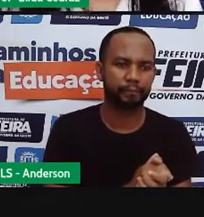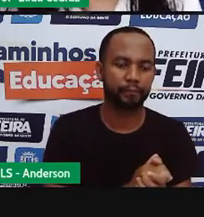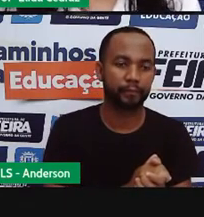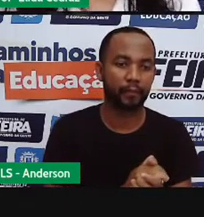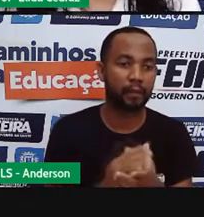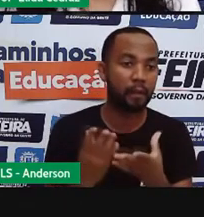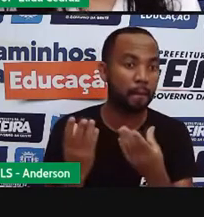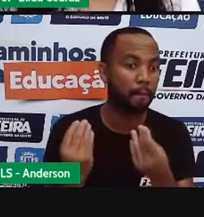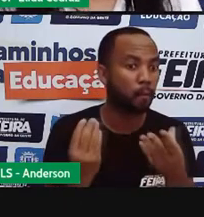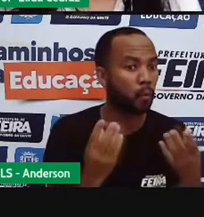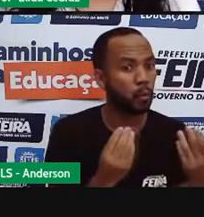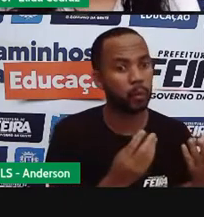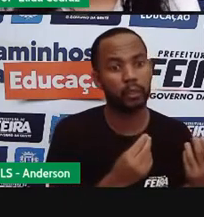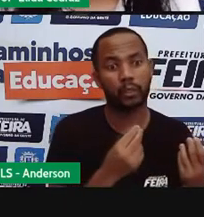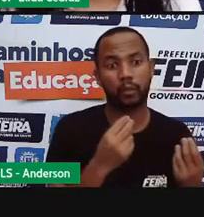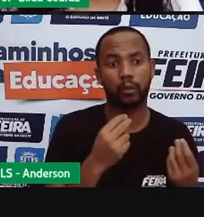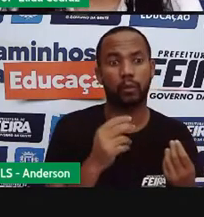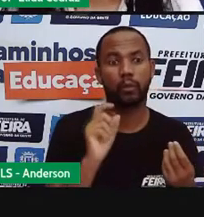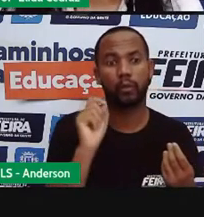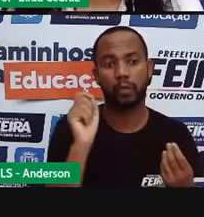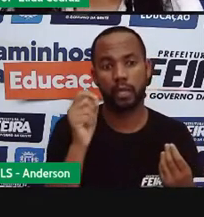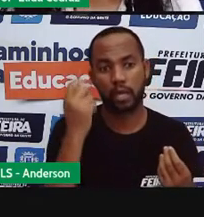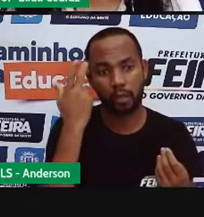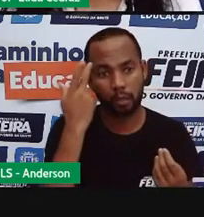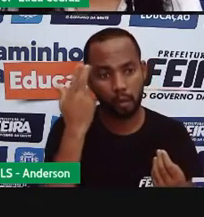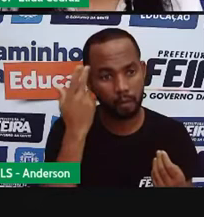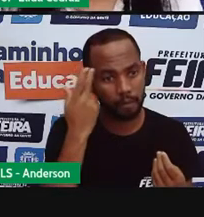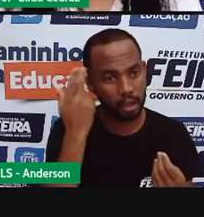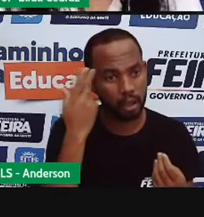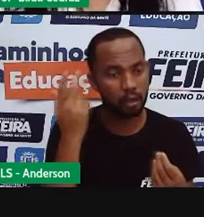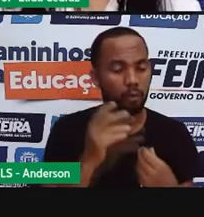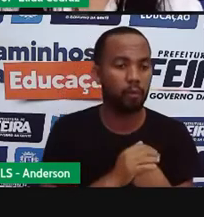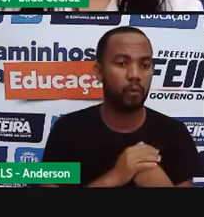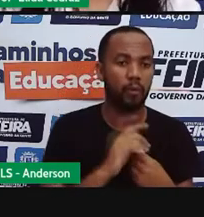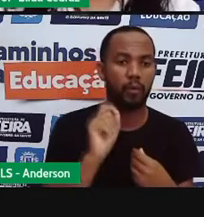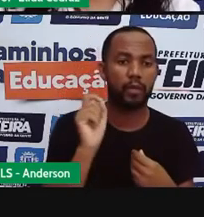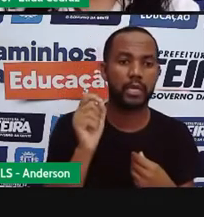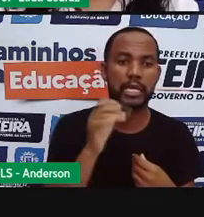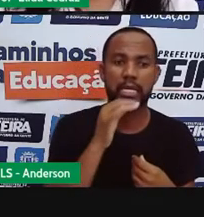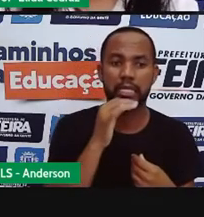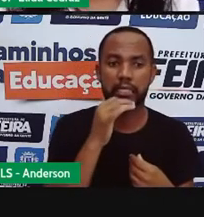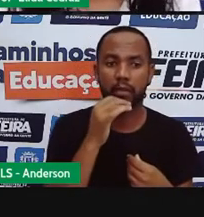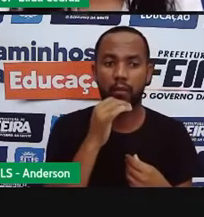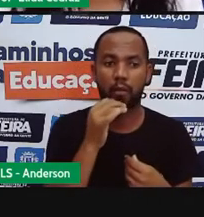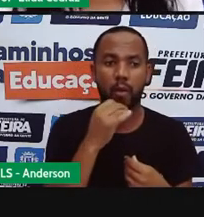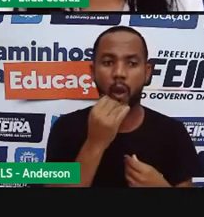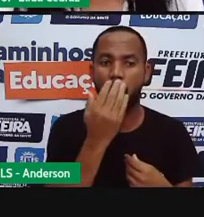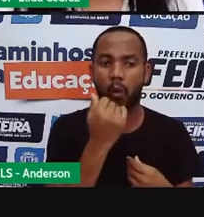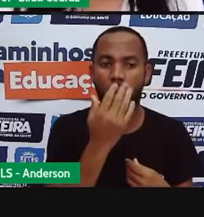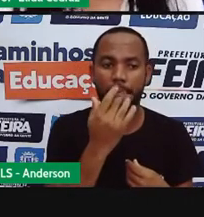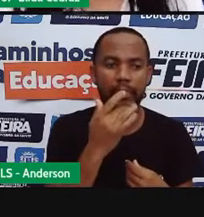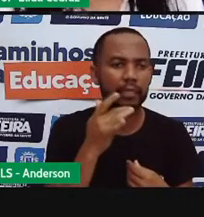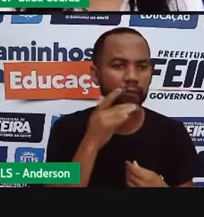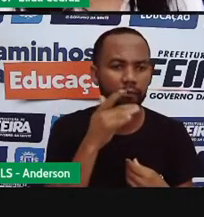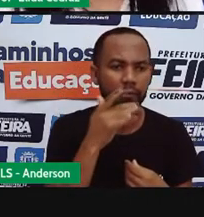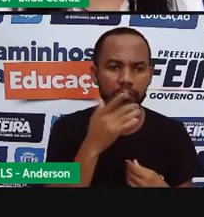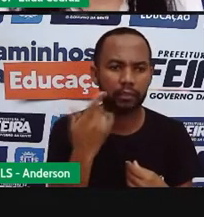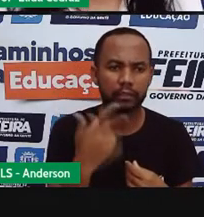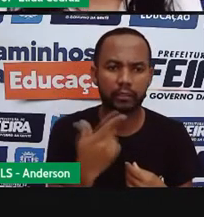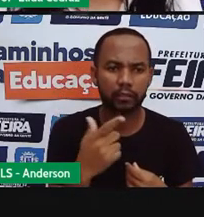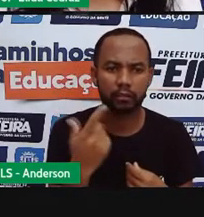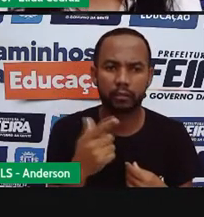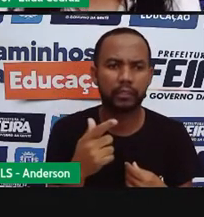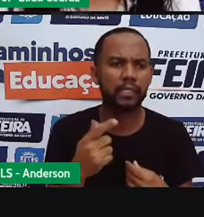muito comum, às vezes, uma comida não sai tão gostosa como deveria ter saído